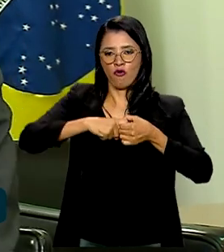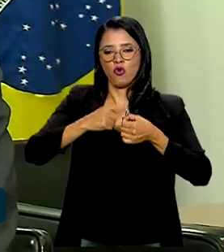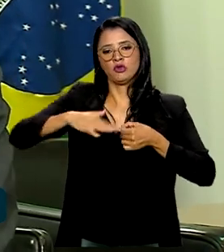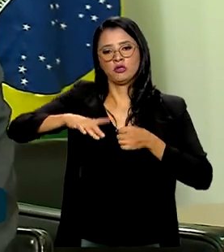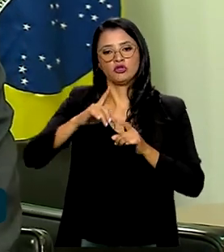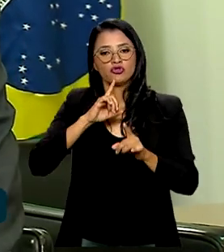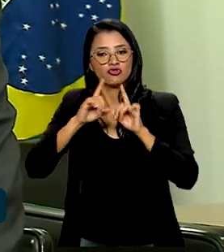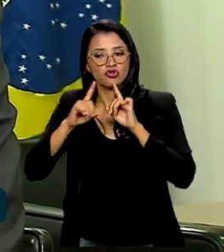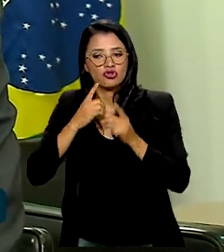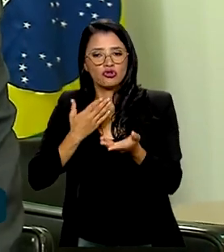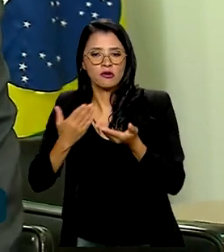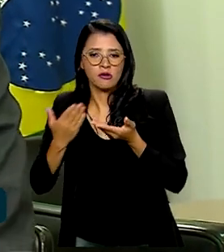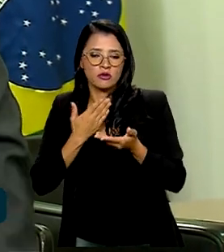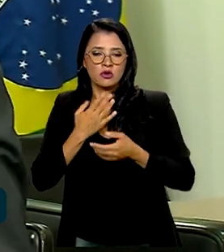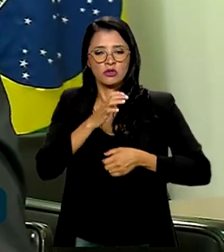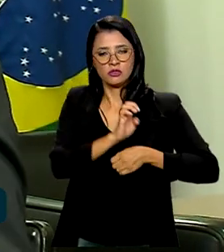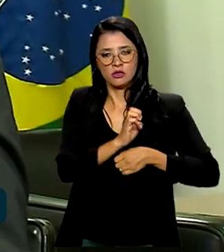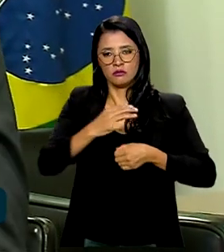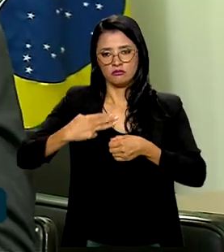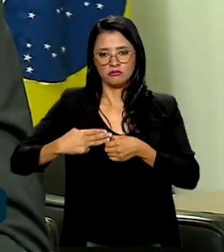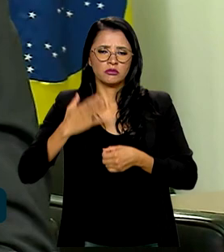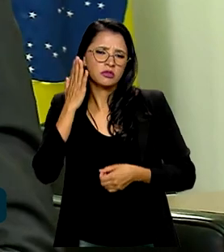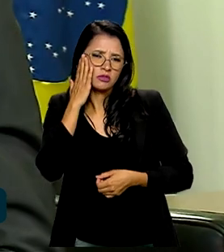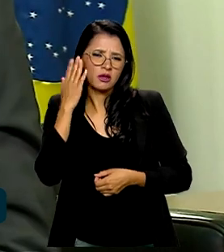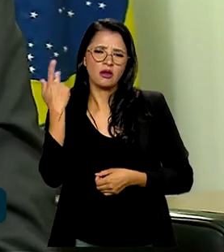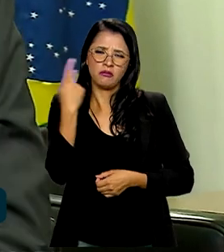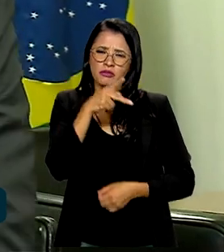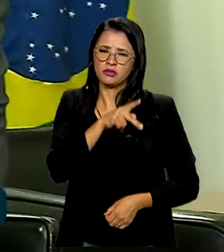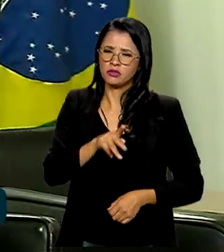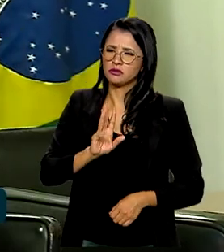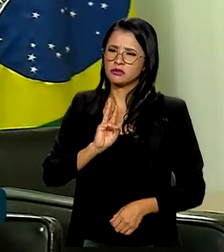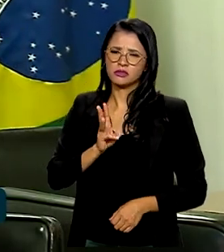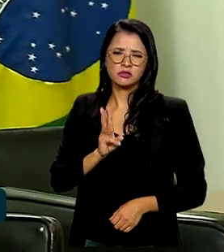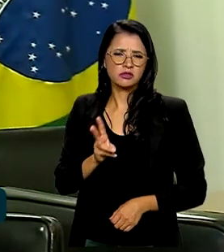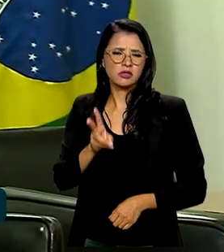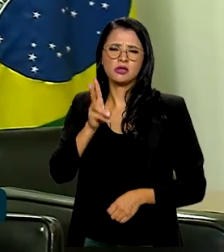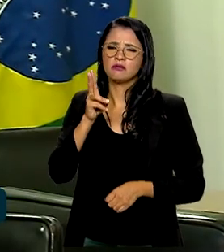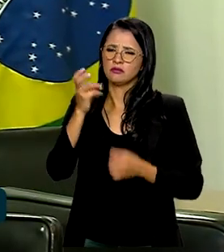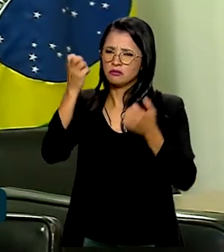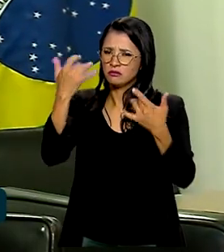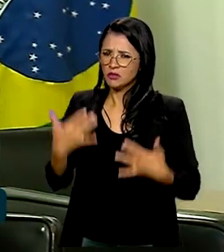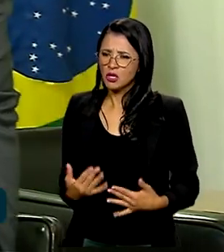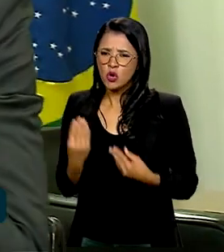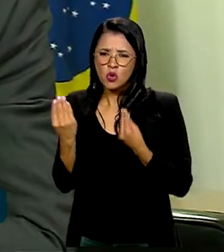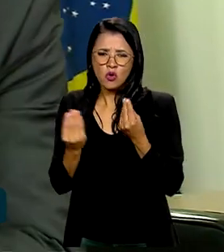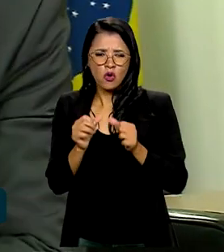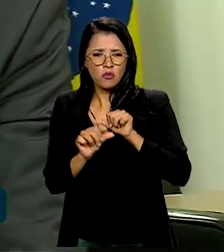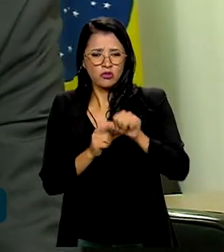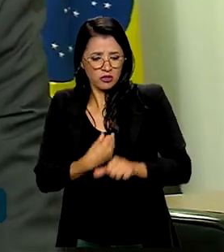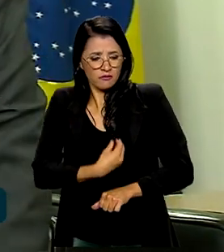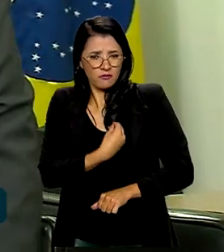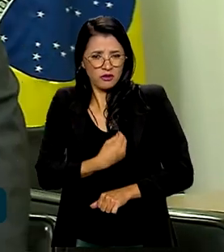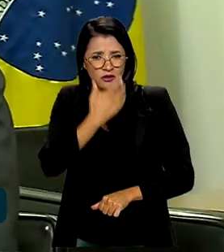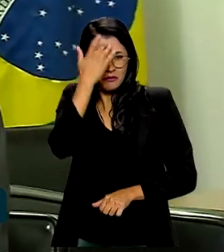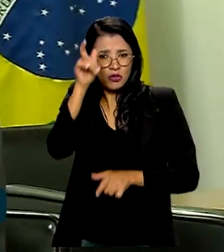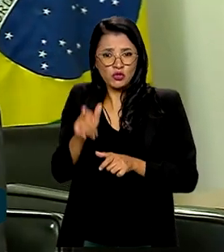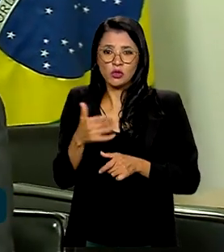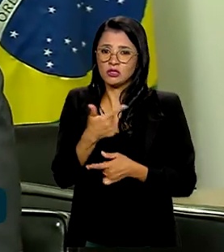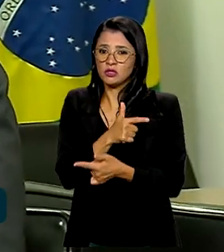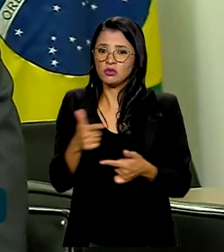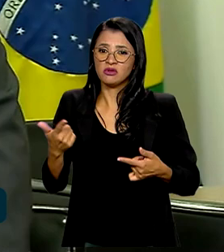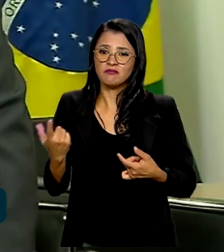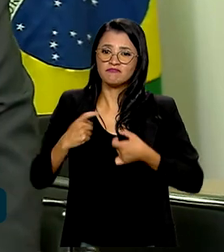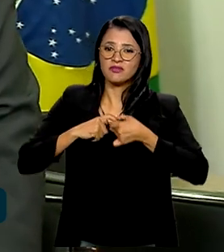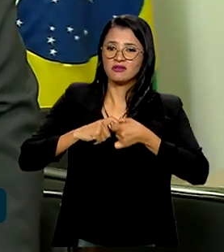diálogo com os estados e municípios. A gente sabe, o presidente Lula fala sempre, a gente não consegue mudar a vida das pessoas sem uma forte parceria com os